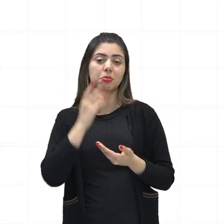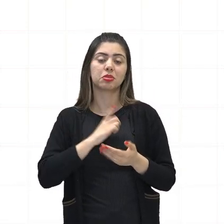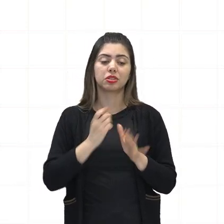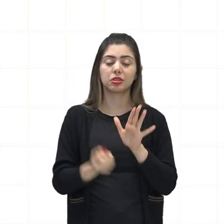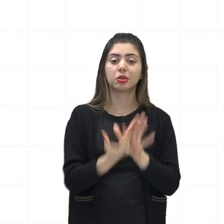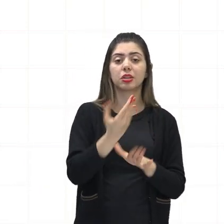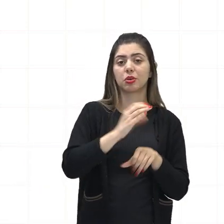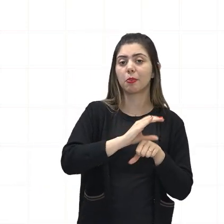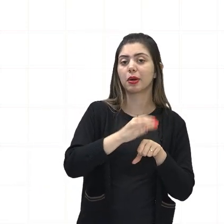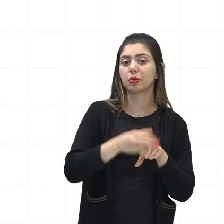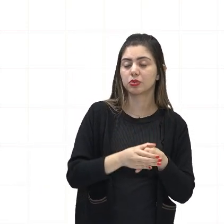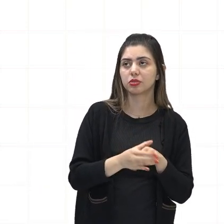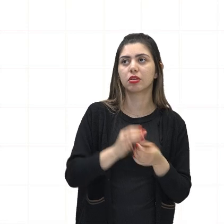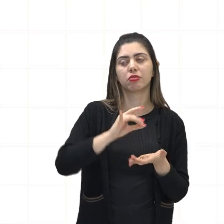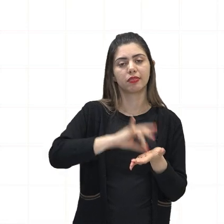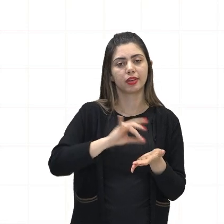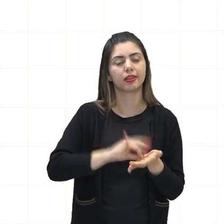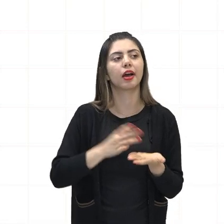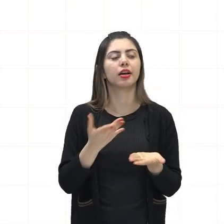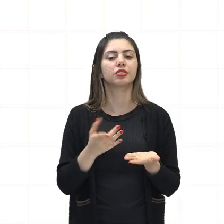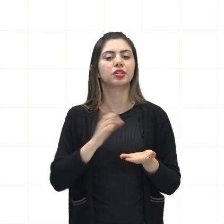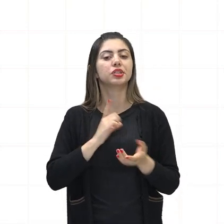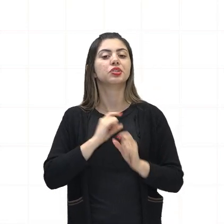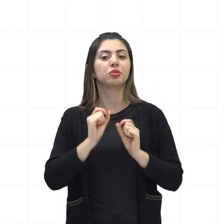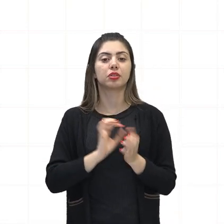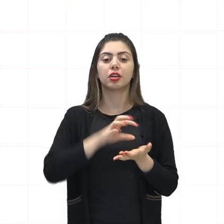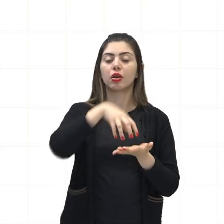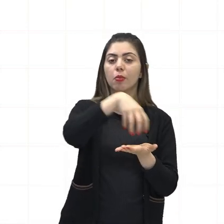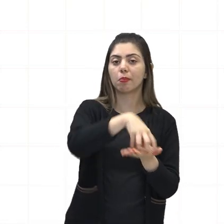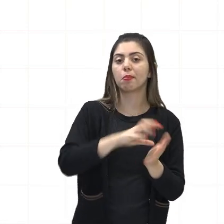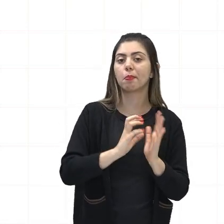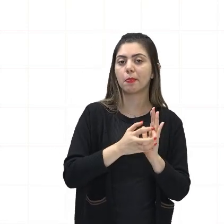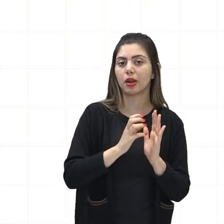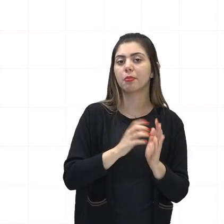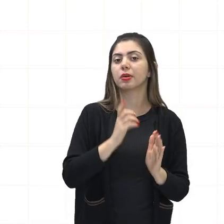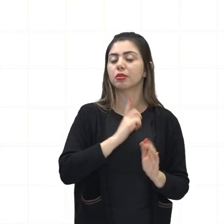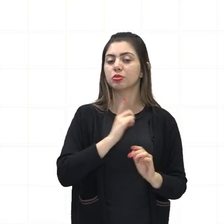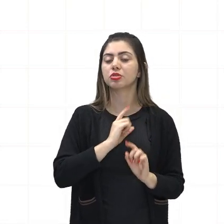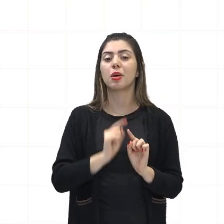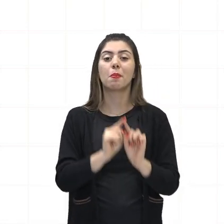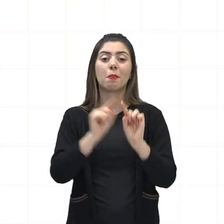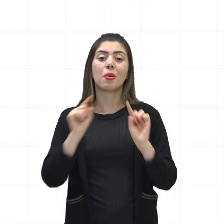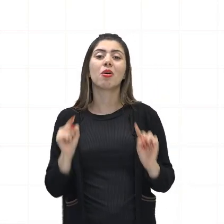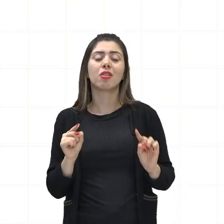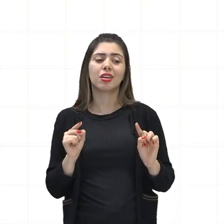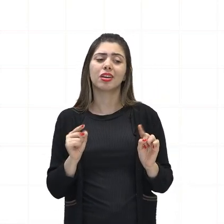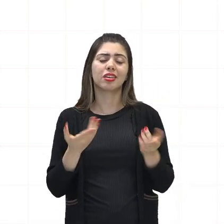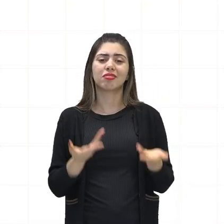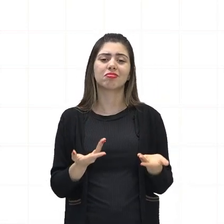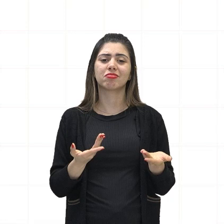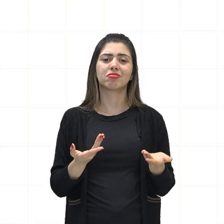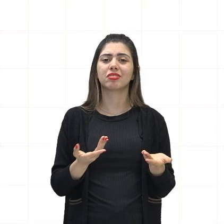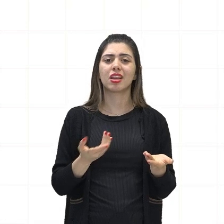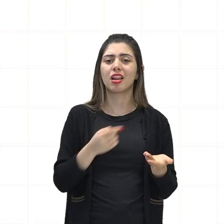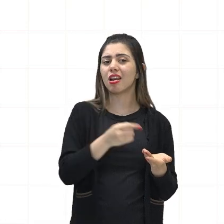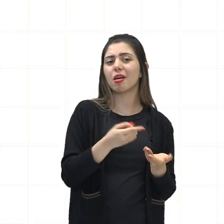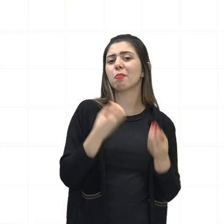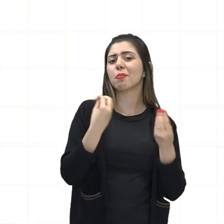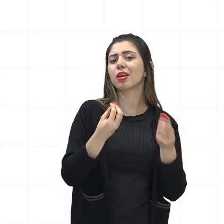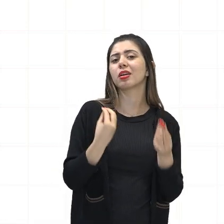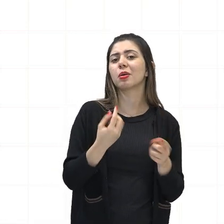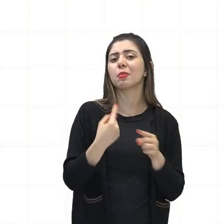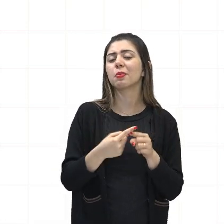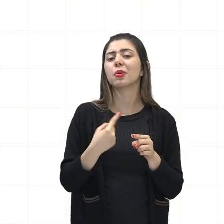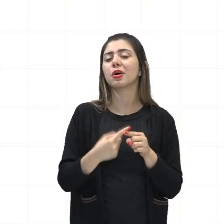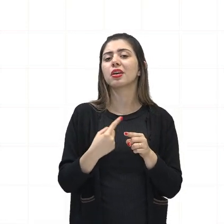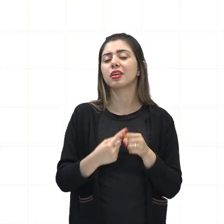Constituição em vigor, existisse a figura de um parlamento, tá? Mas não valia as vontades desse parlamento. Nós não tínhamos